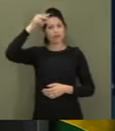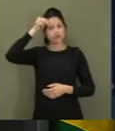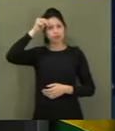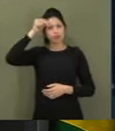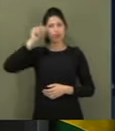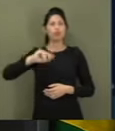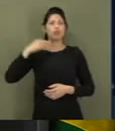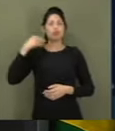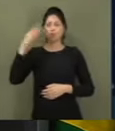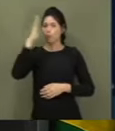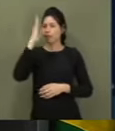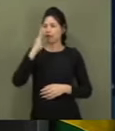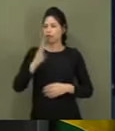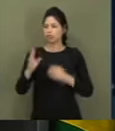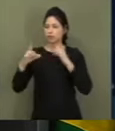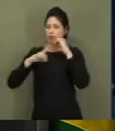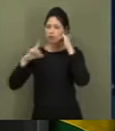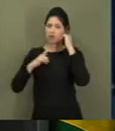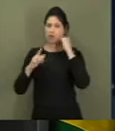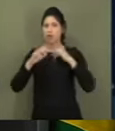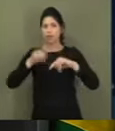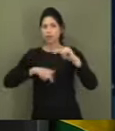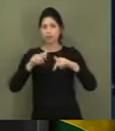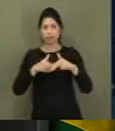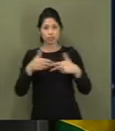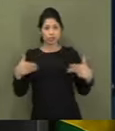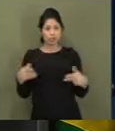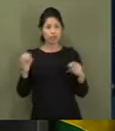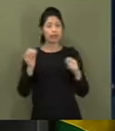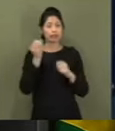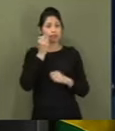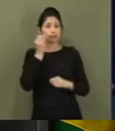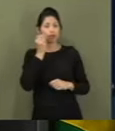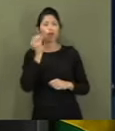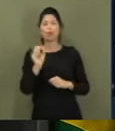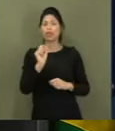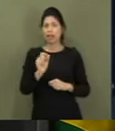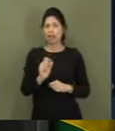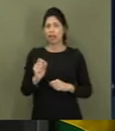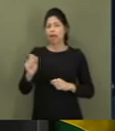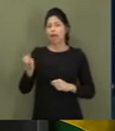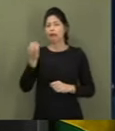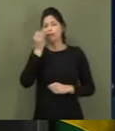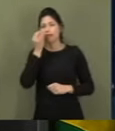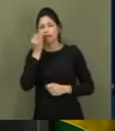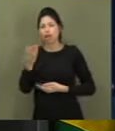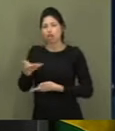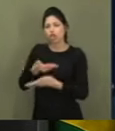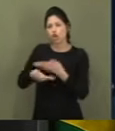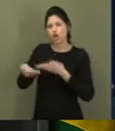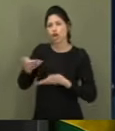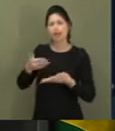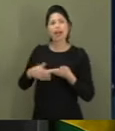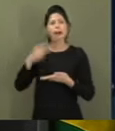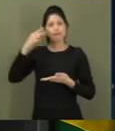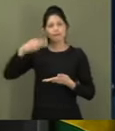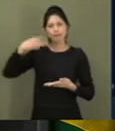prática nefasta para cooptar vereadores com o objetivo de anular seu poder